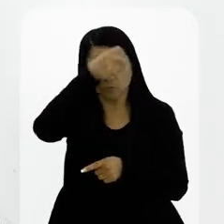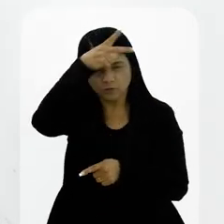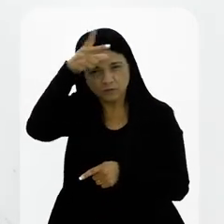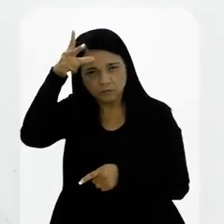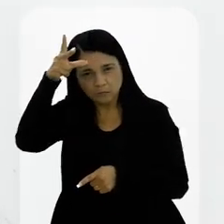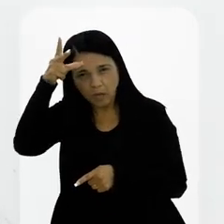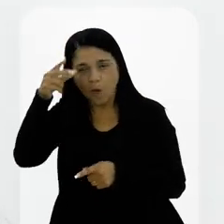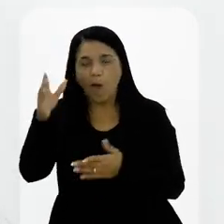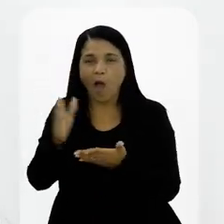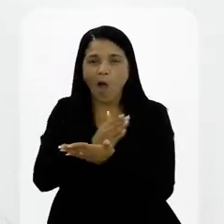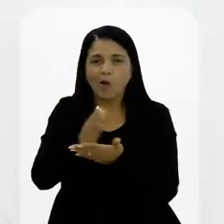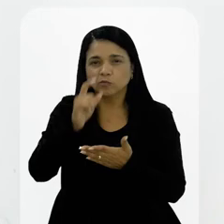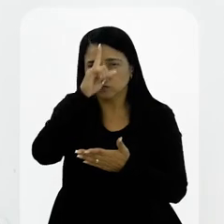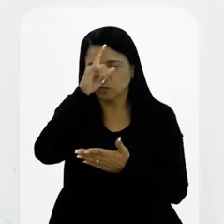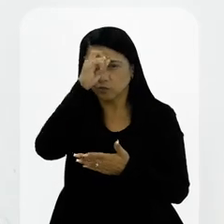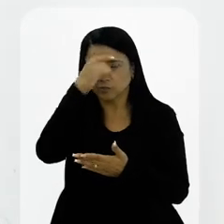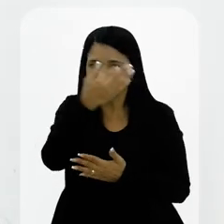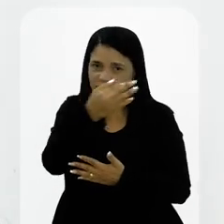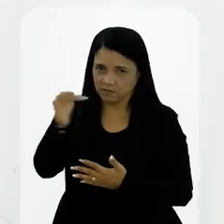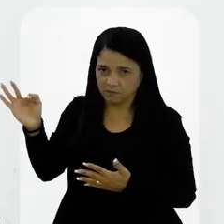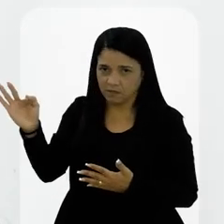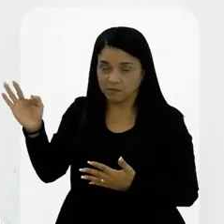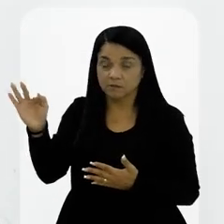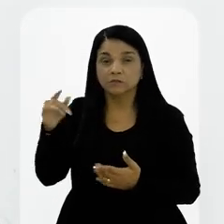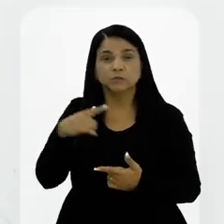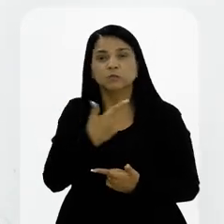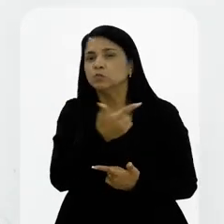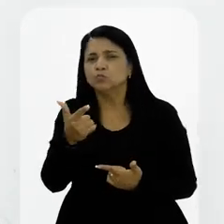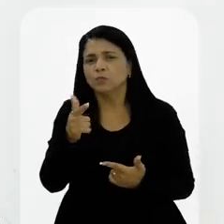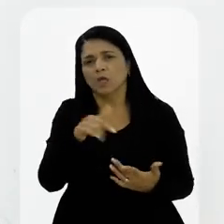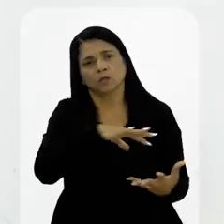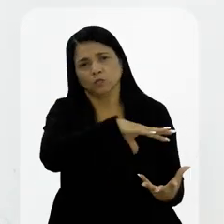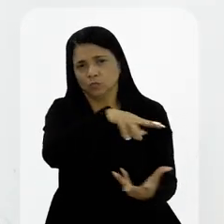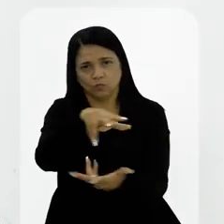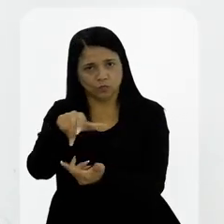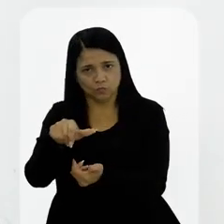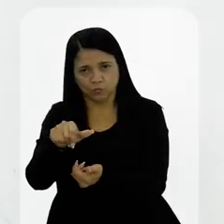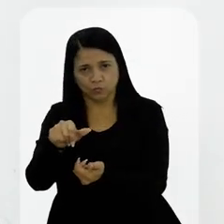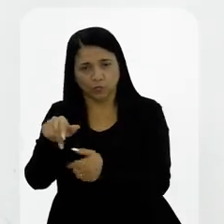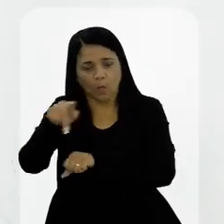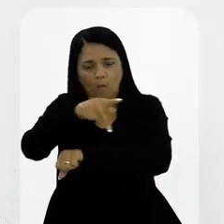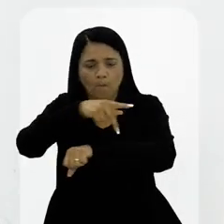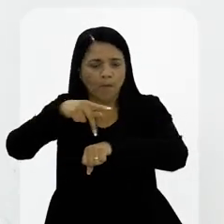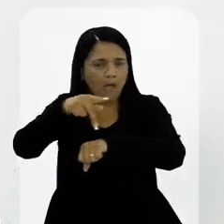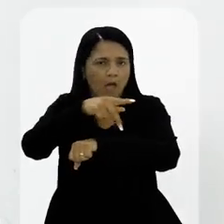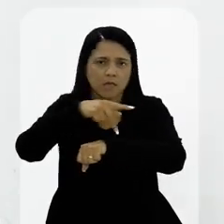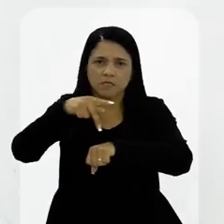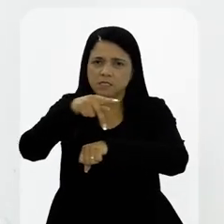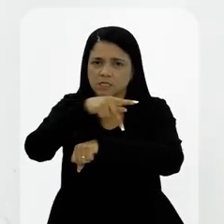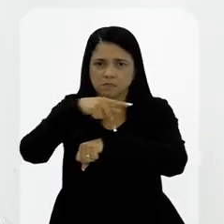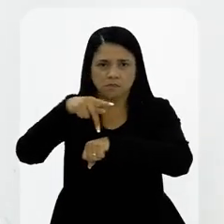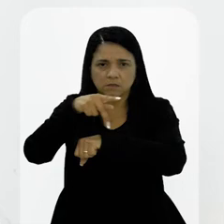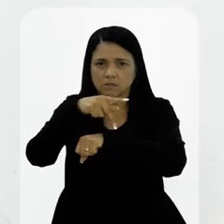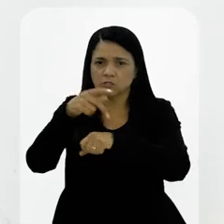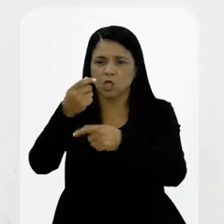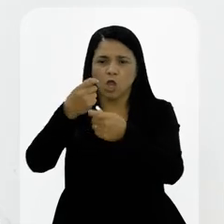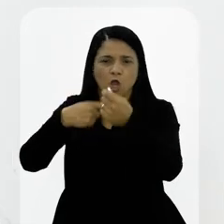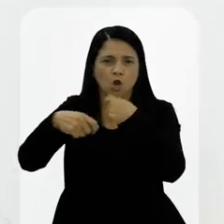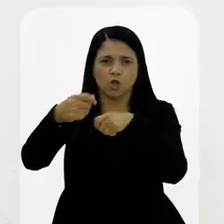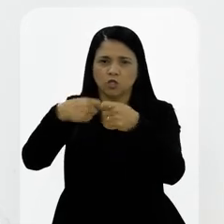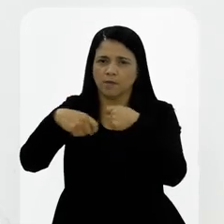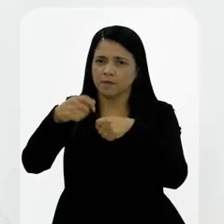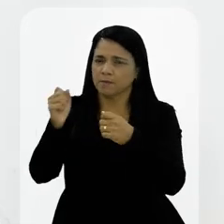estadual ou municipal alguns dos hospitais federais. Então, não existe no mundo, nem nos países mais